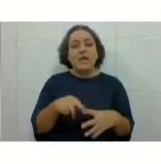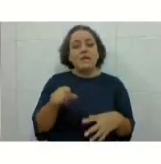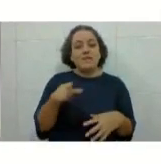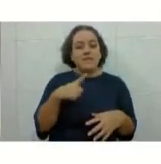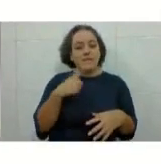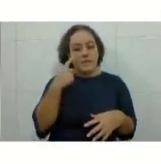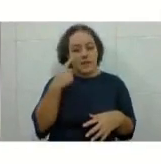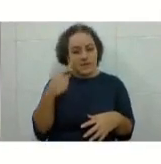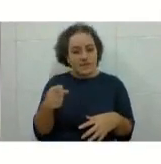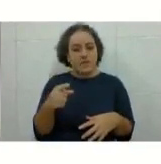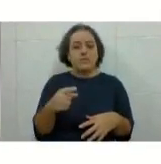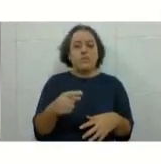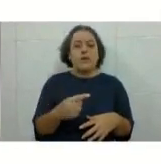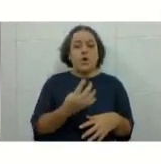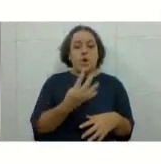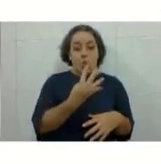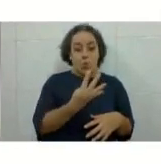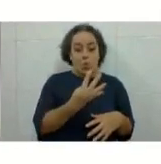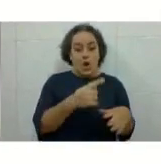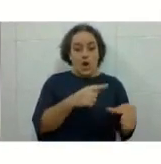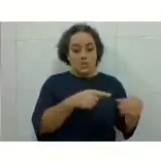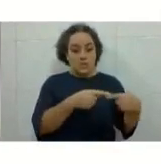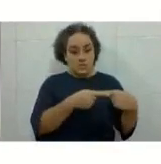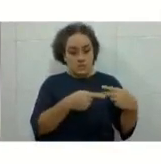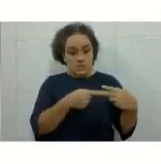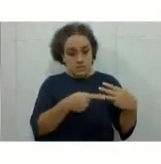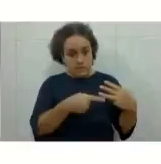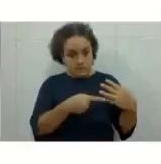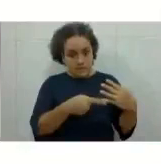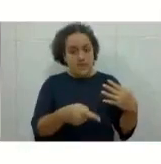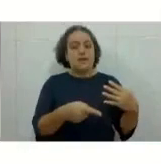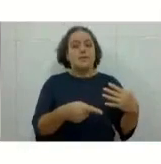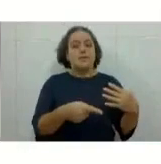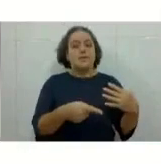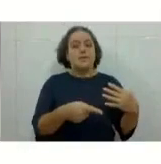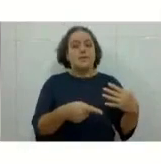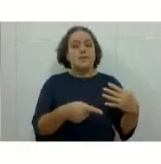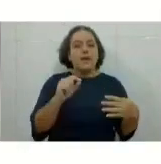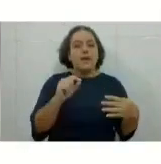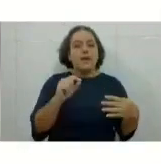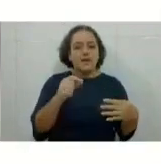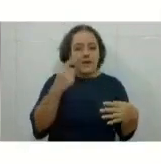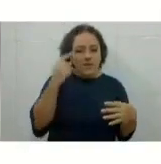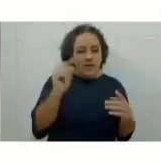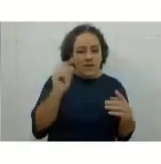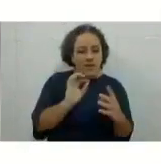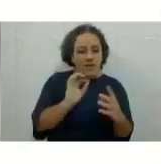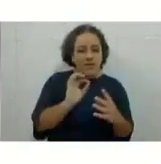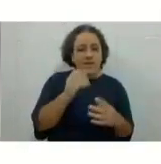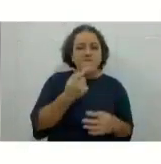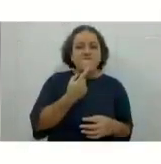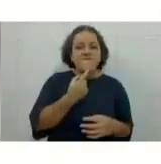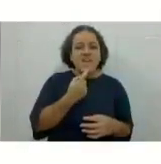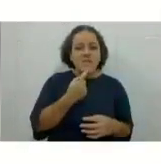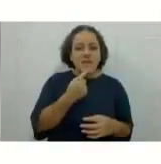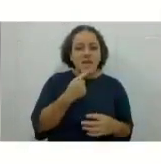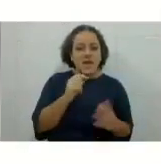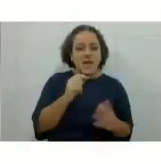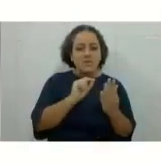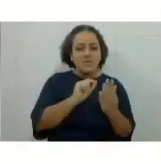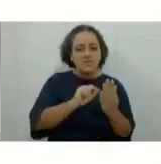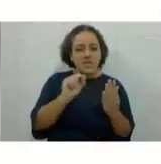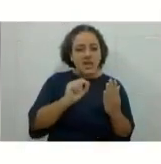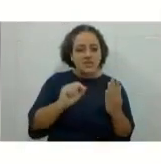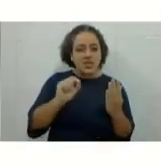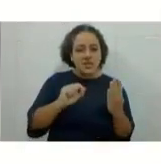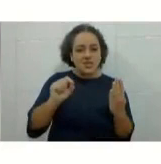quatro semanas, onde tem esse chequezinho aqui, está vendo? Em vermelho, onde o professor está dando, conteúdo e atividade.